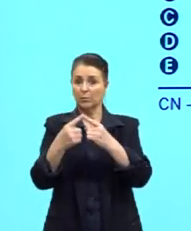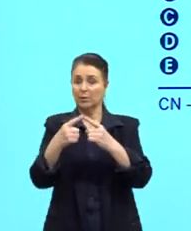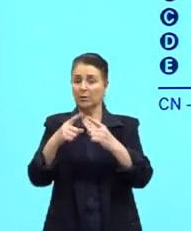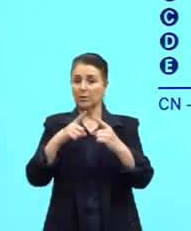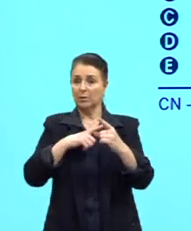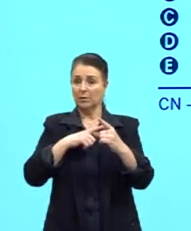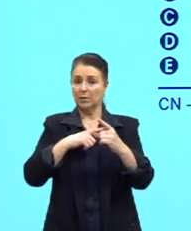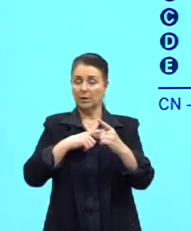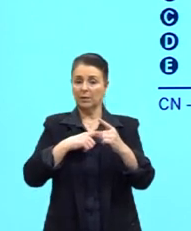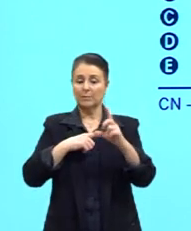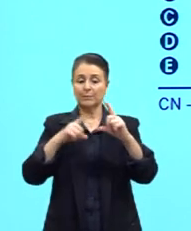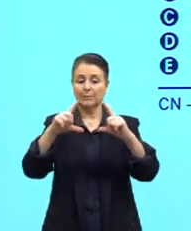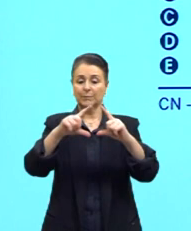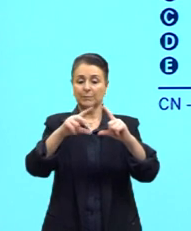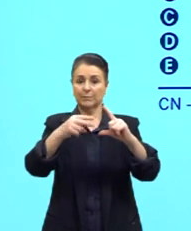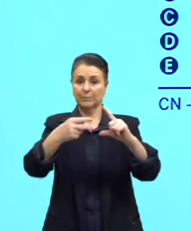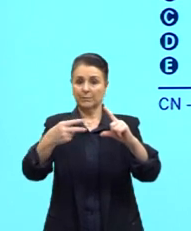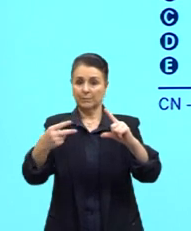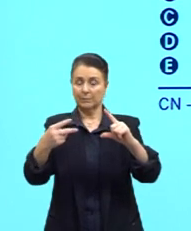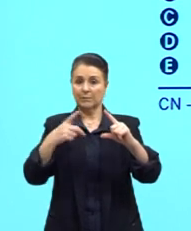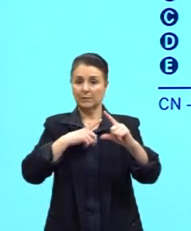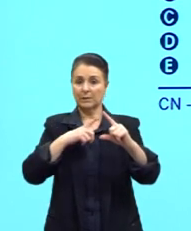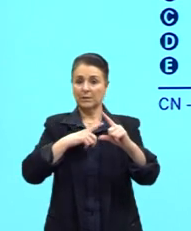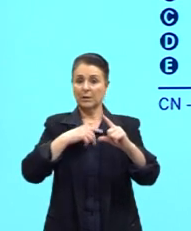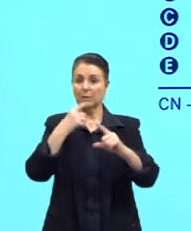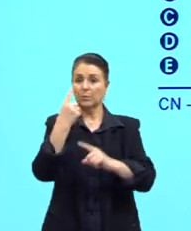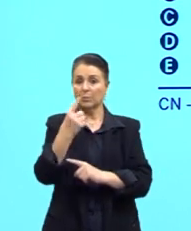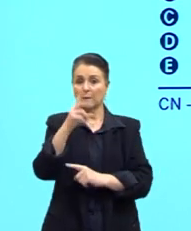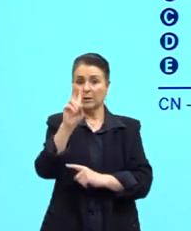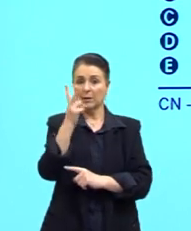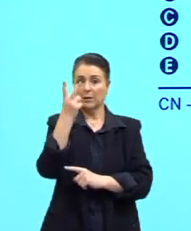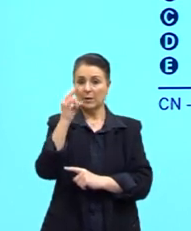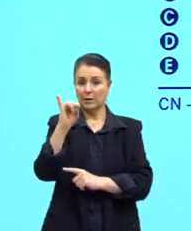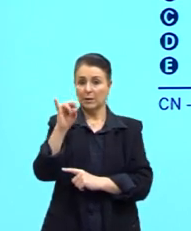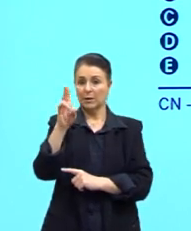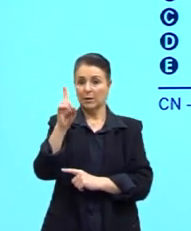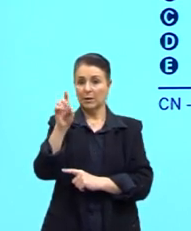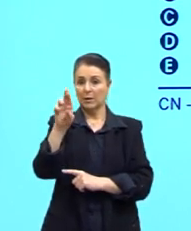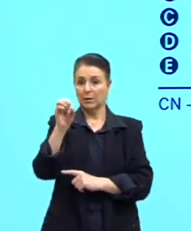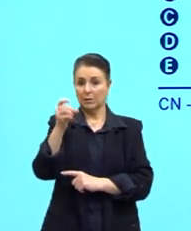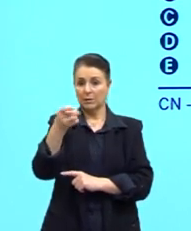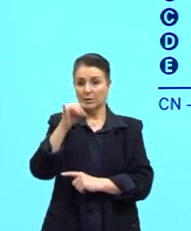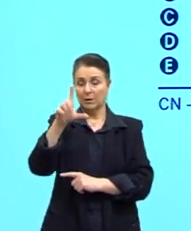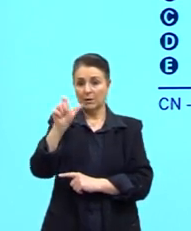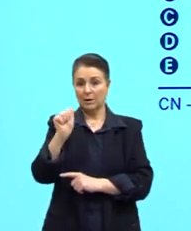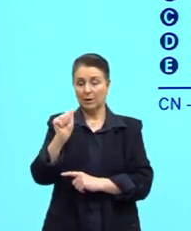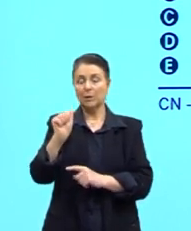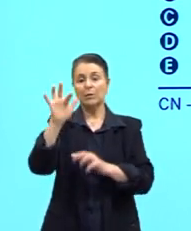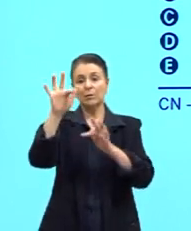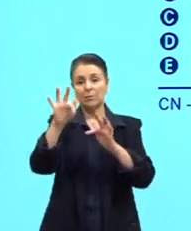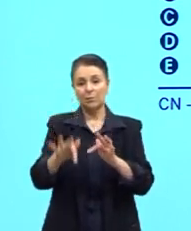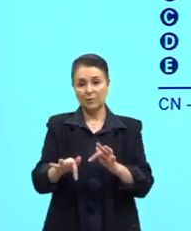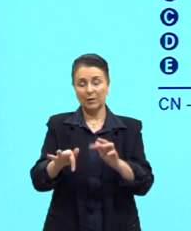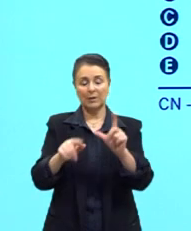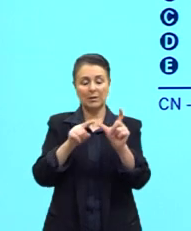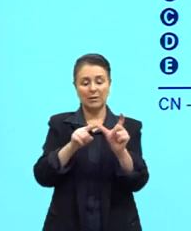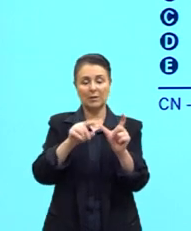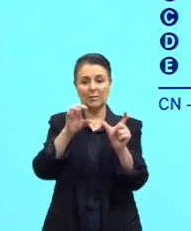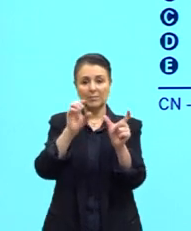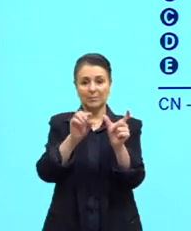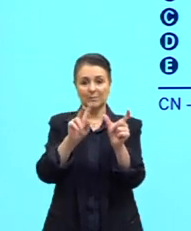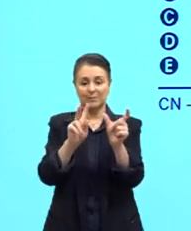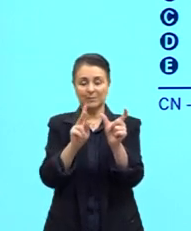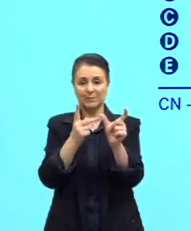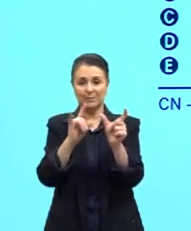insaturações e tenho uma hidroxila no carbono terminal, no final da cadeia. Então, a alternativa